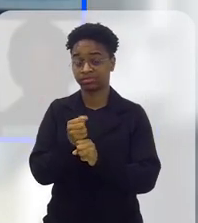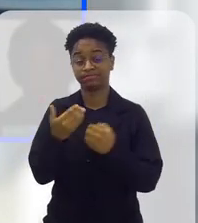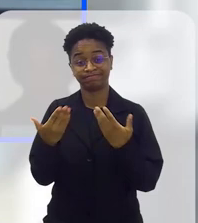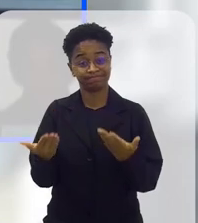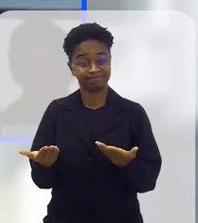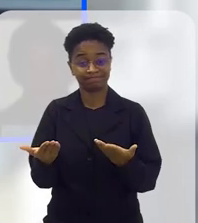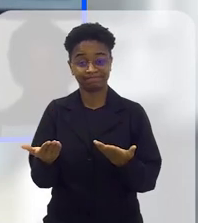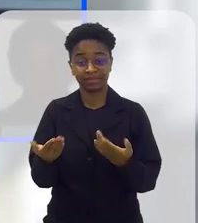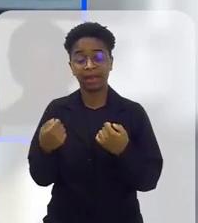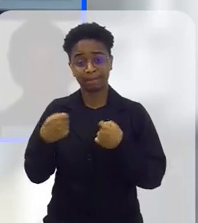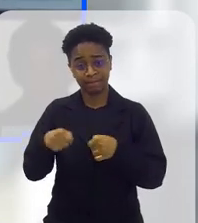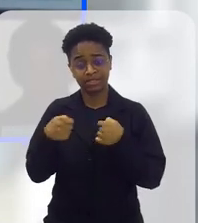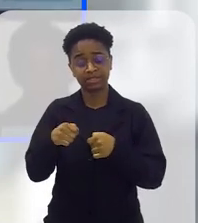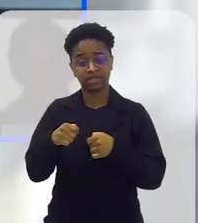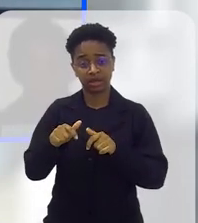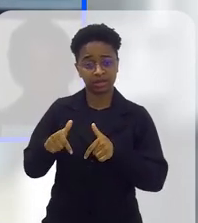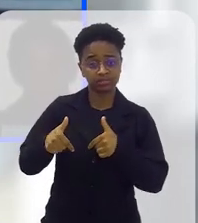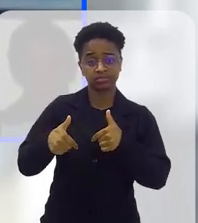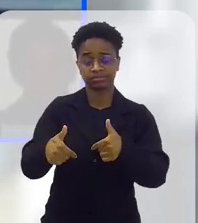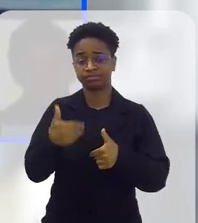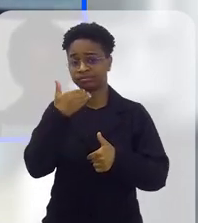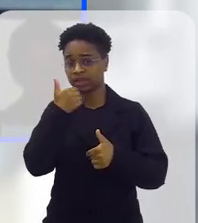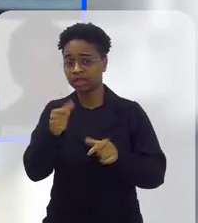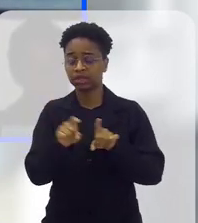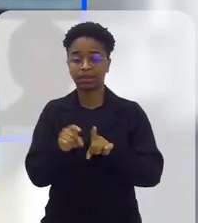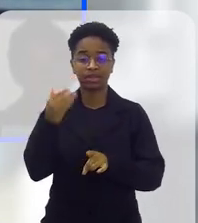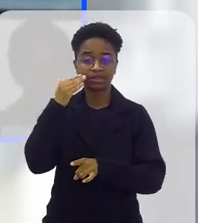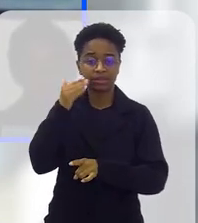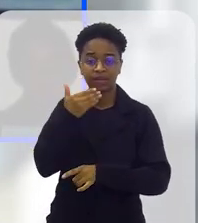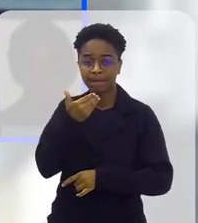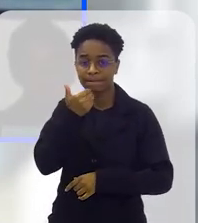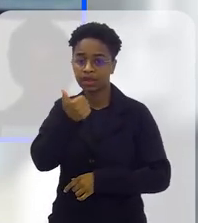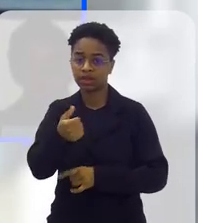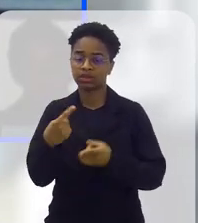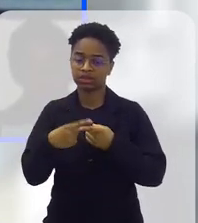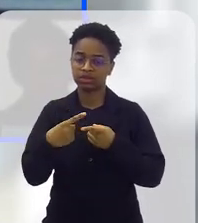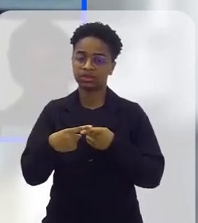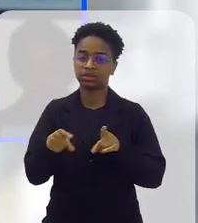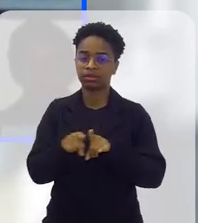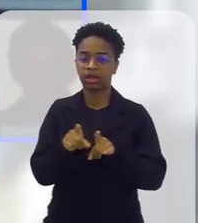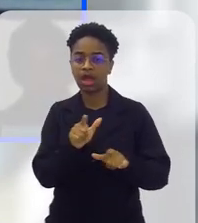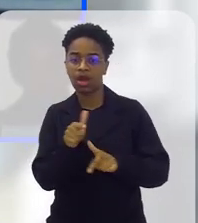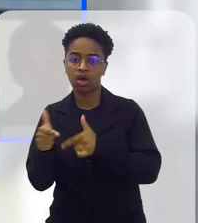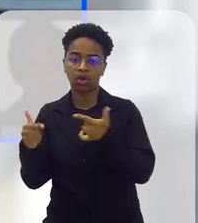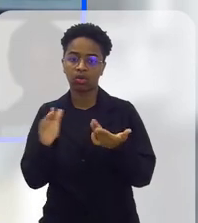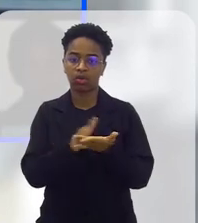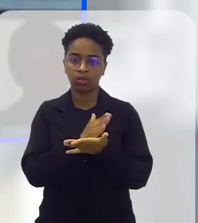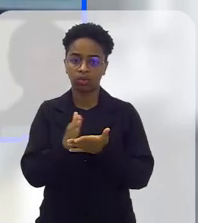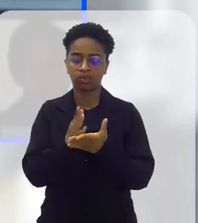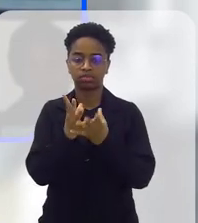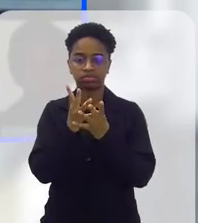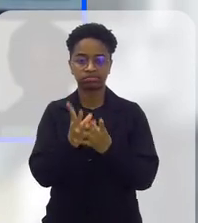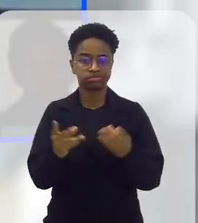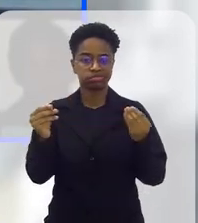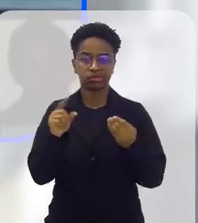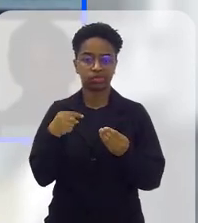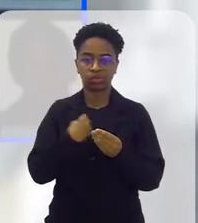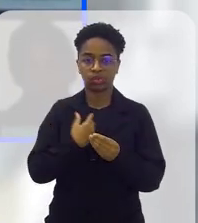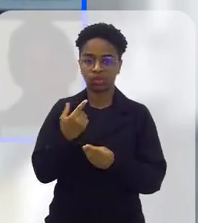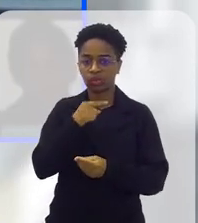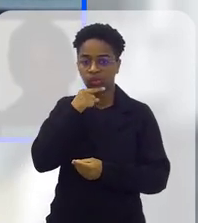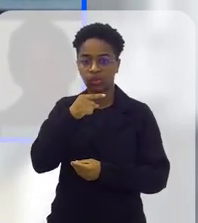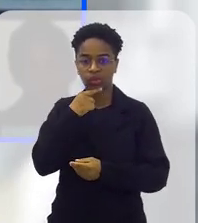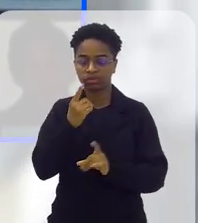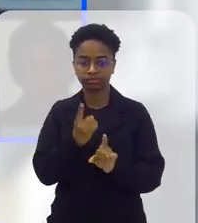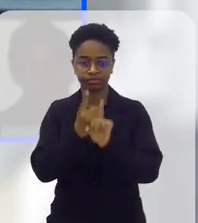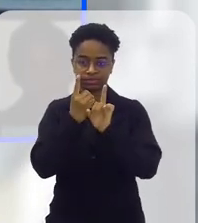Então é preciso fazer mais, preciso entender mais os outros casos enigmáticos. Não só temos casos de fuga, temos